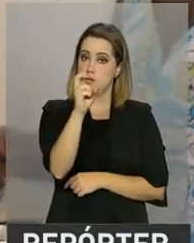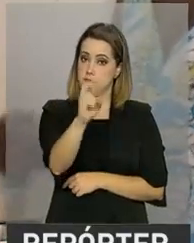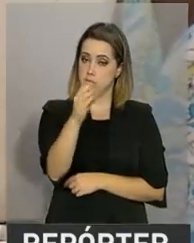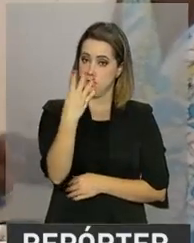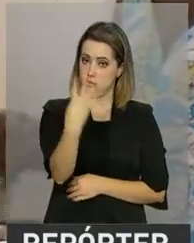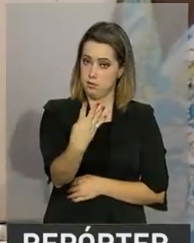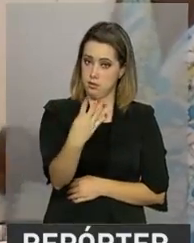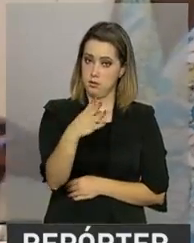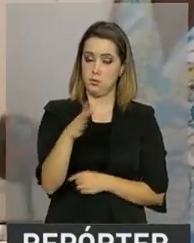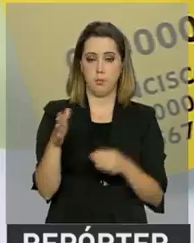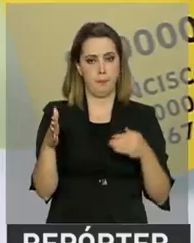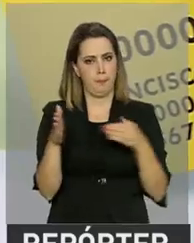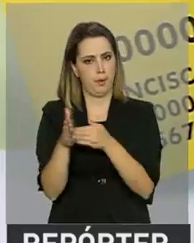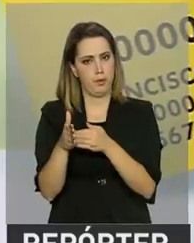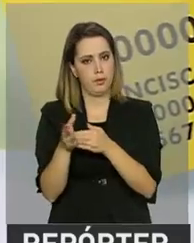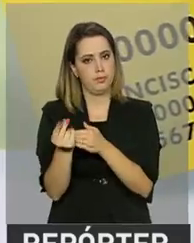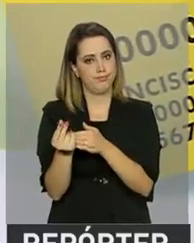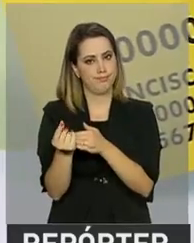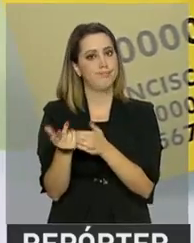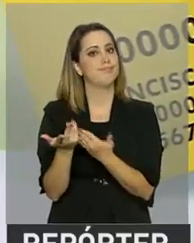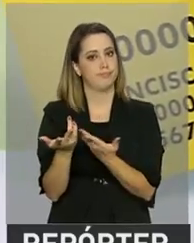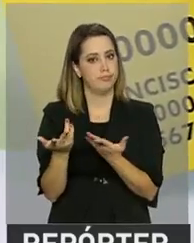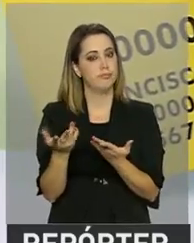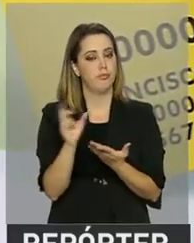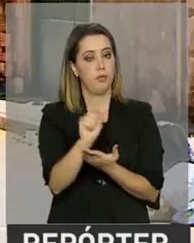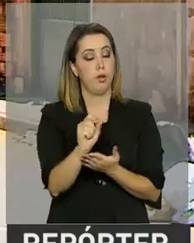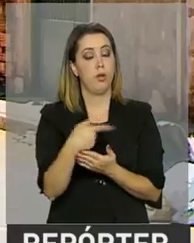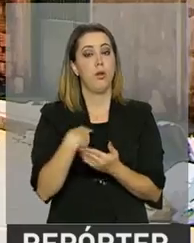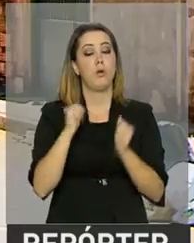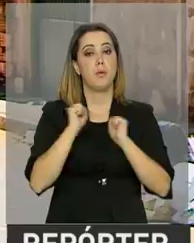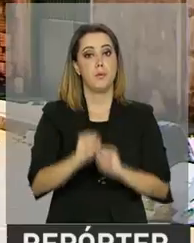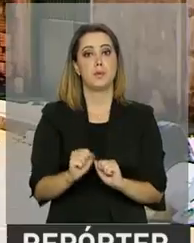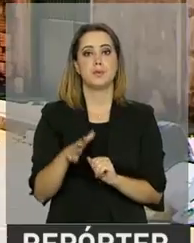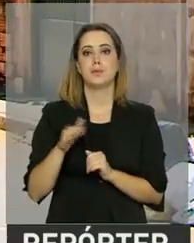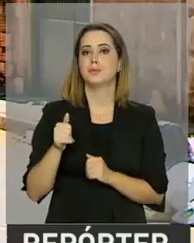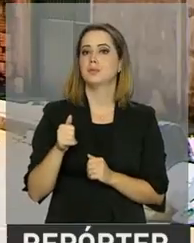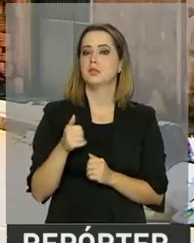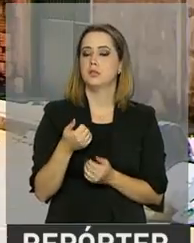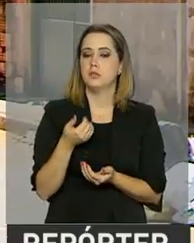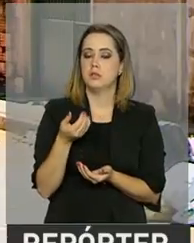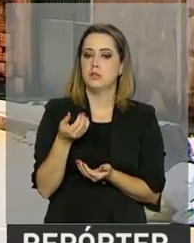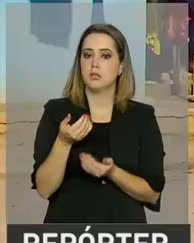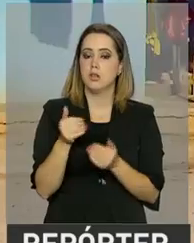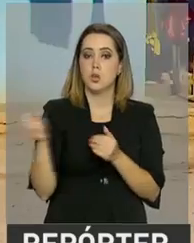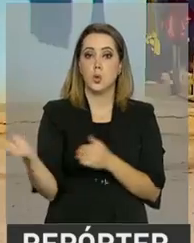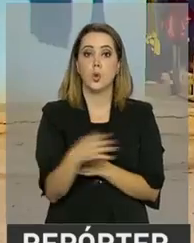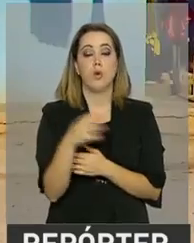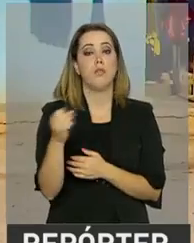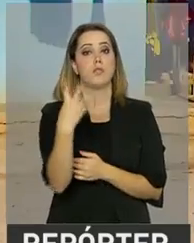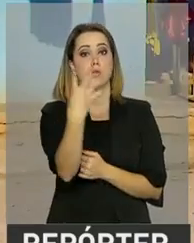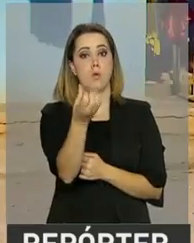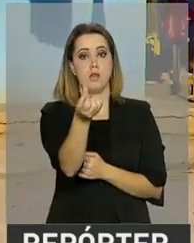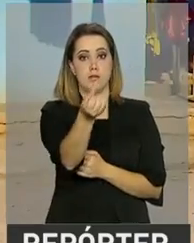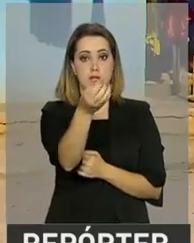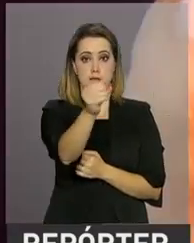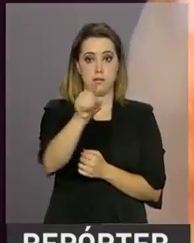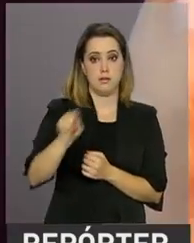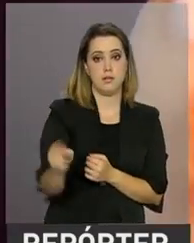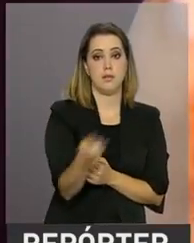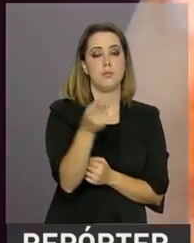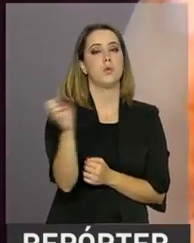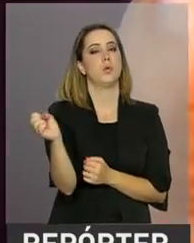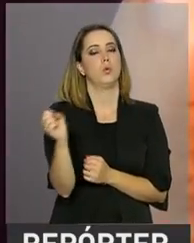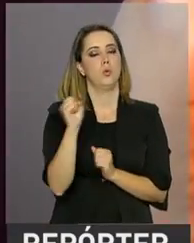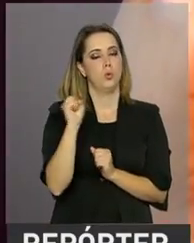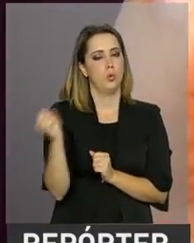mil bloqueados. A revisão abriu espaço para cerca de 460 mil famílias que aguardavam para